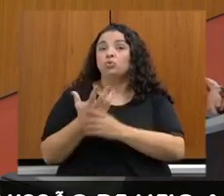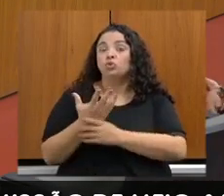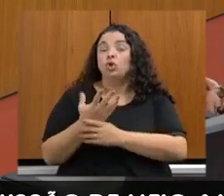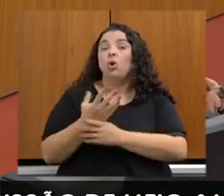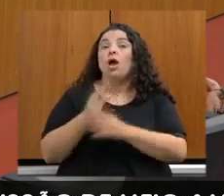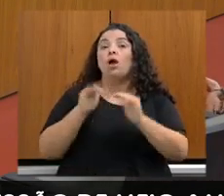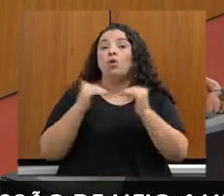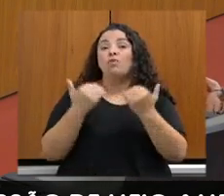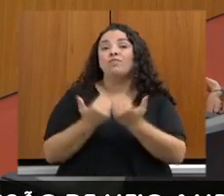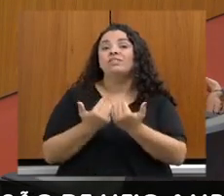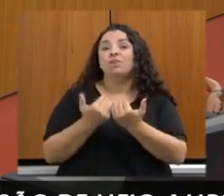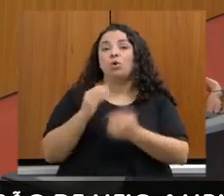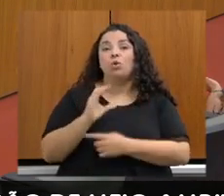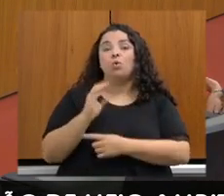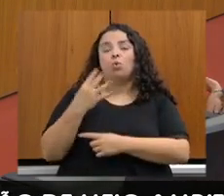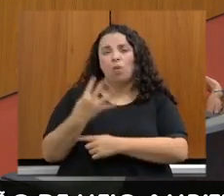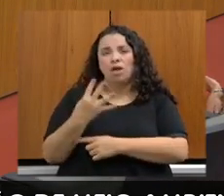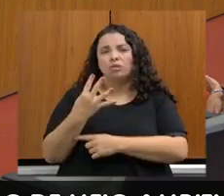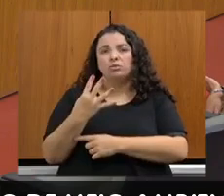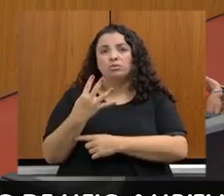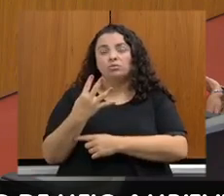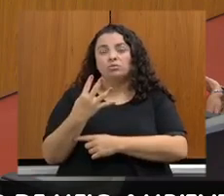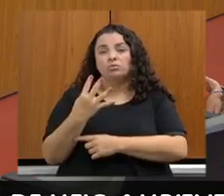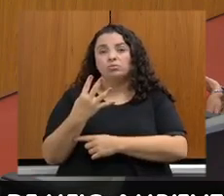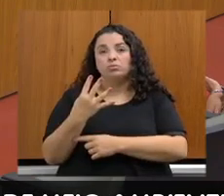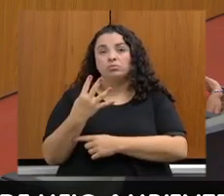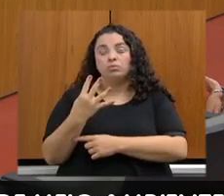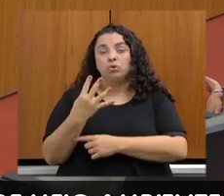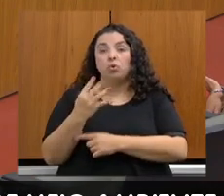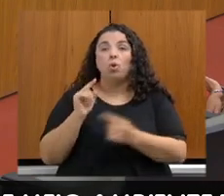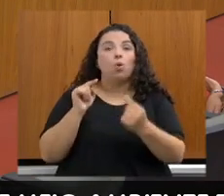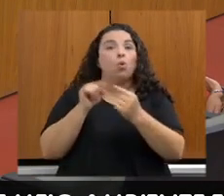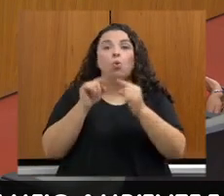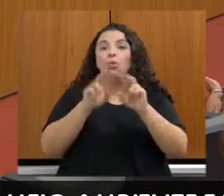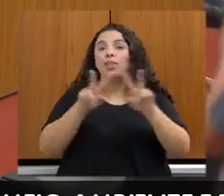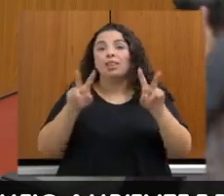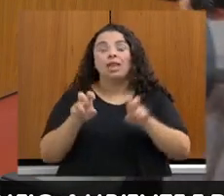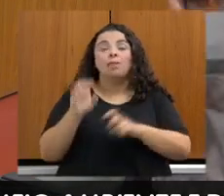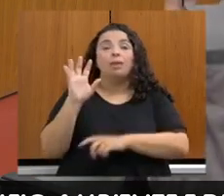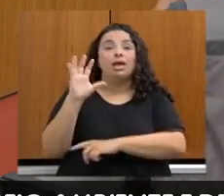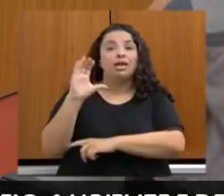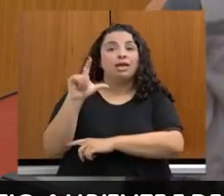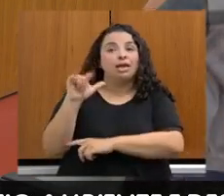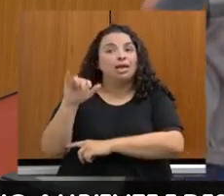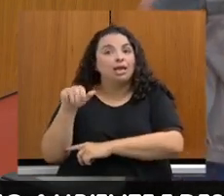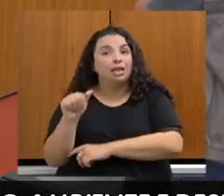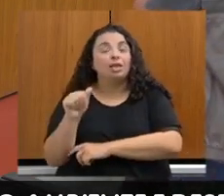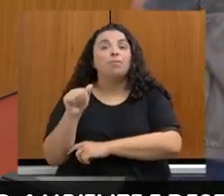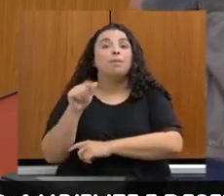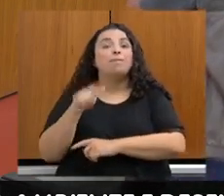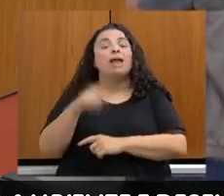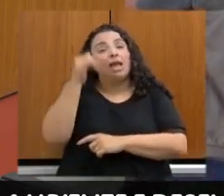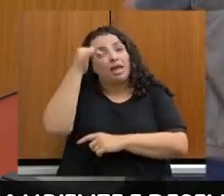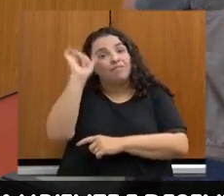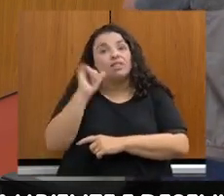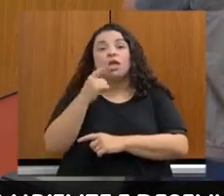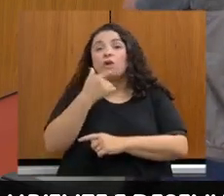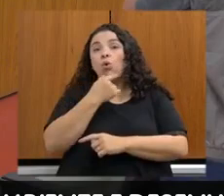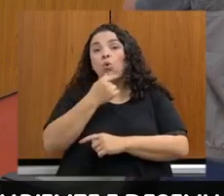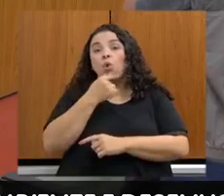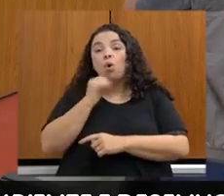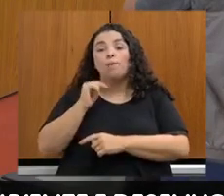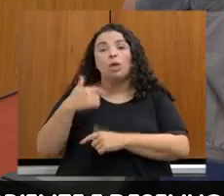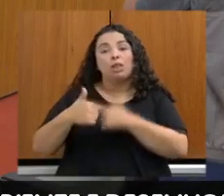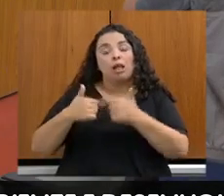Unidas sobre Mudanças do Clima, com o objetivo de impedir que as ações humanas interfiram de forma prejudicial e permanente no sistema